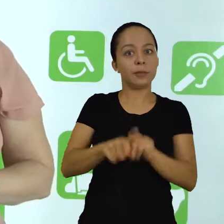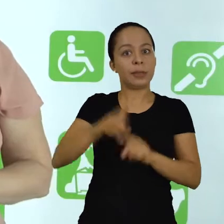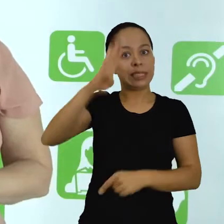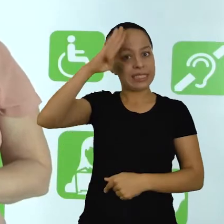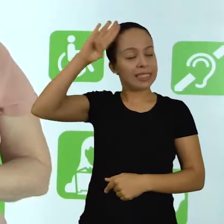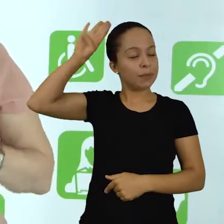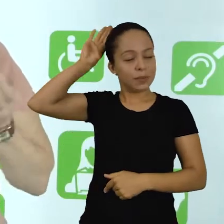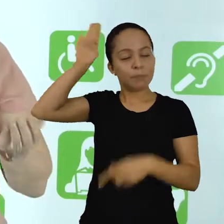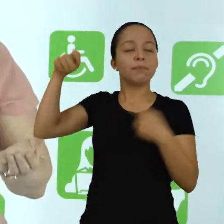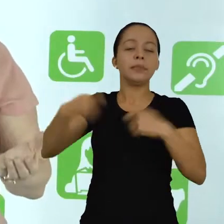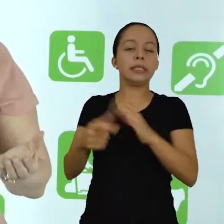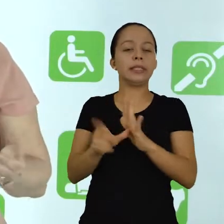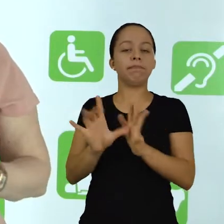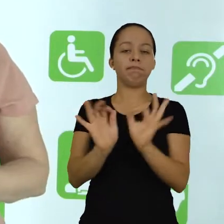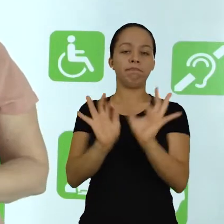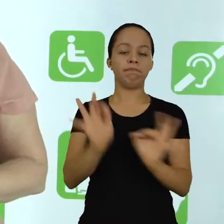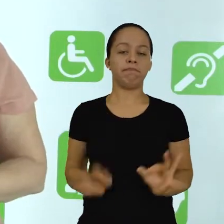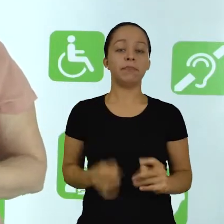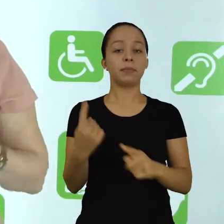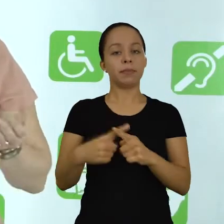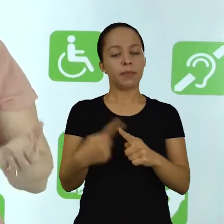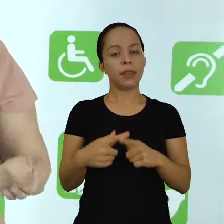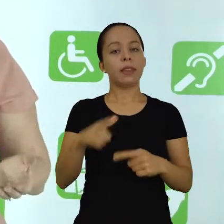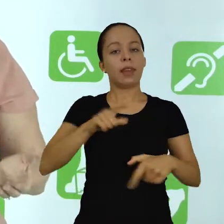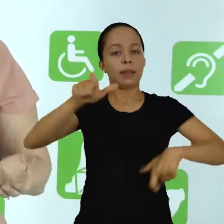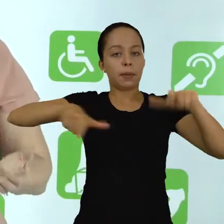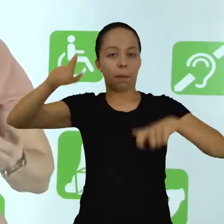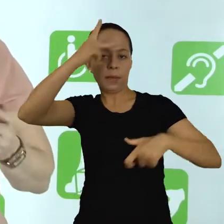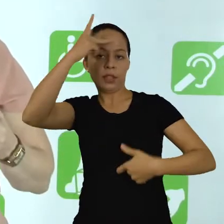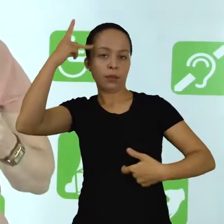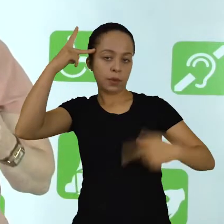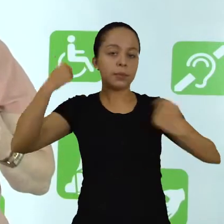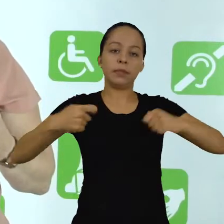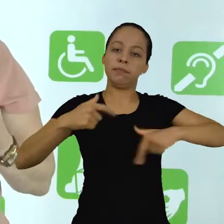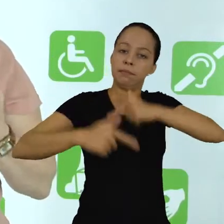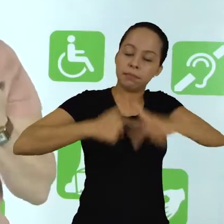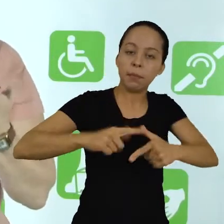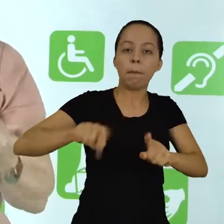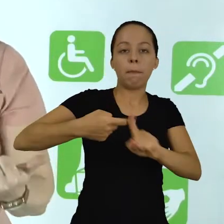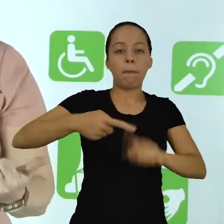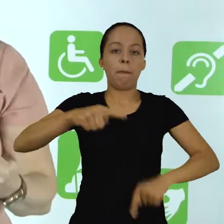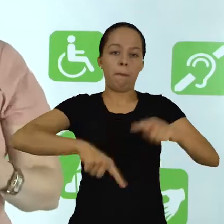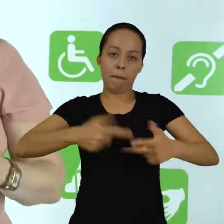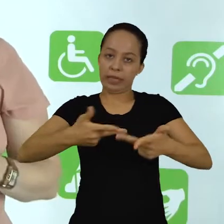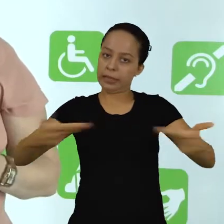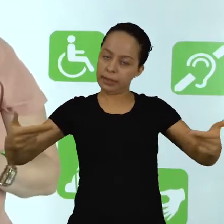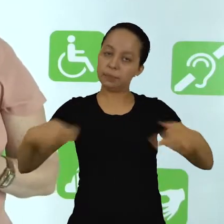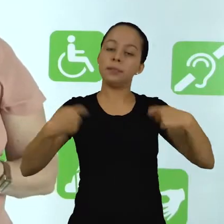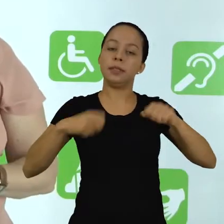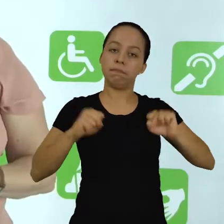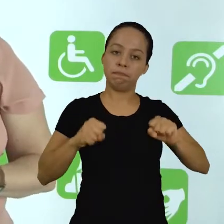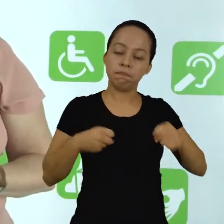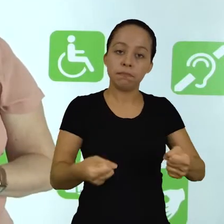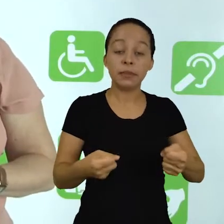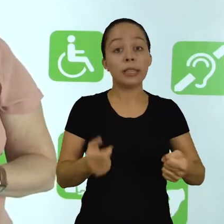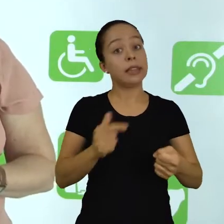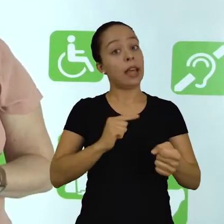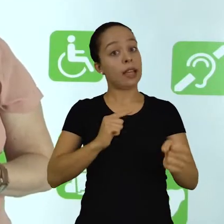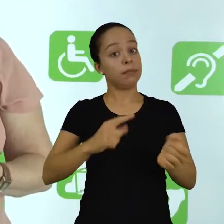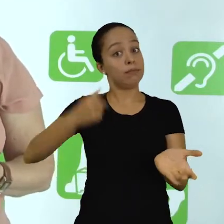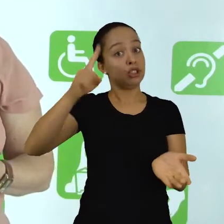trabalho científico e acadêmico requer um planejamento, porque envolve recursos humanos, envolve recursos